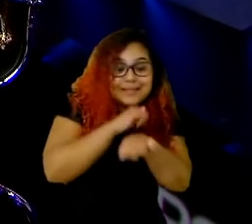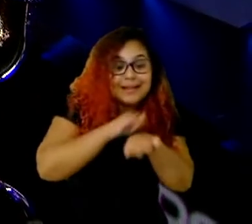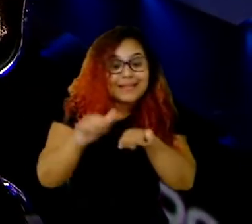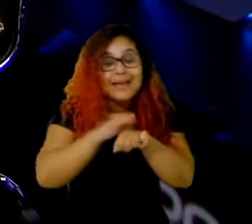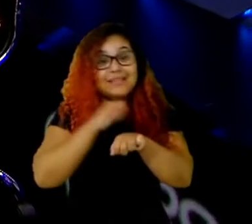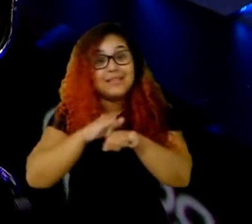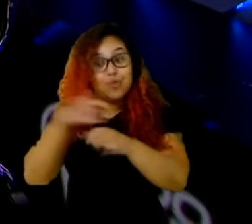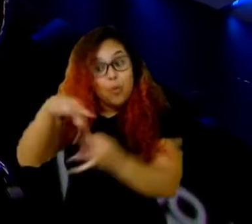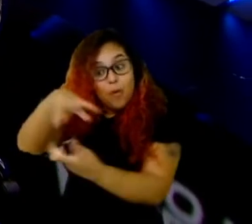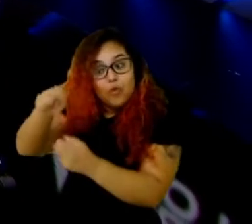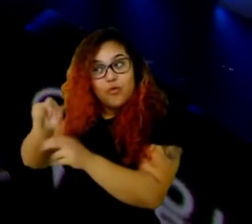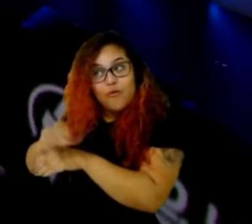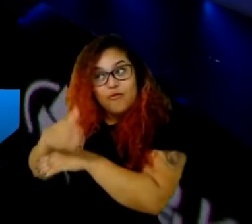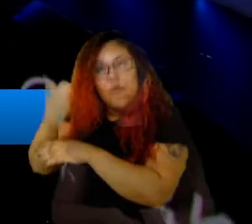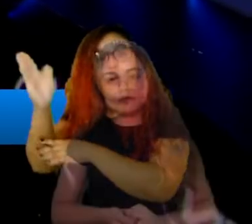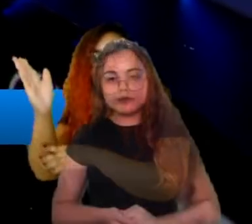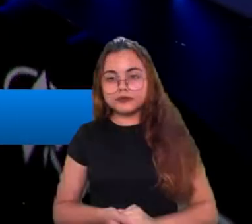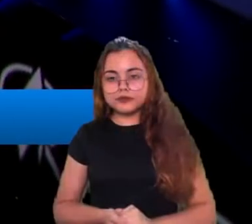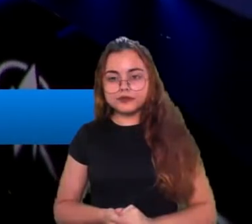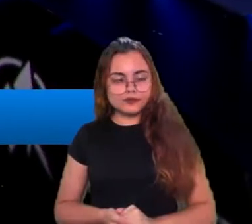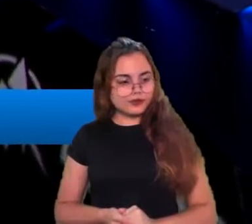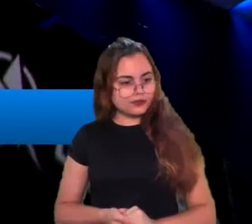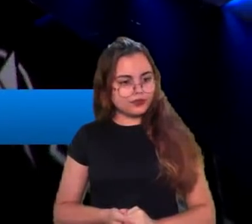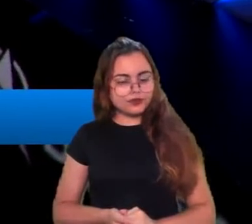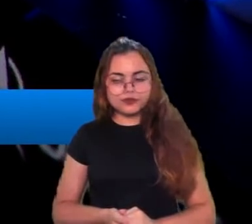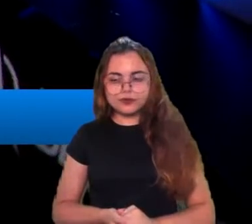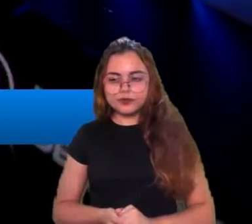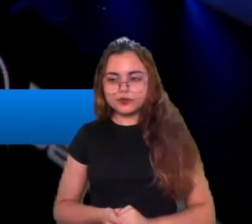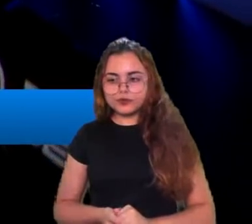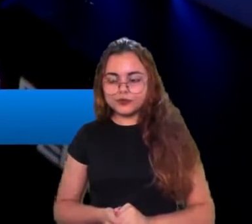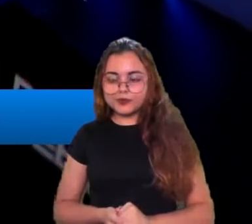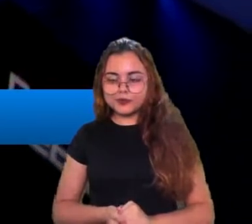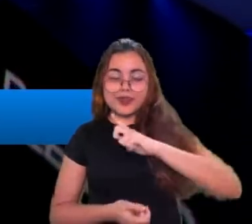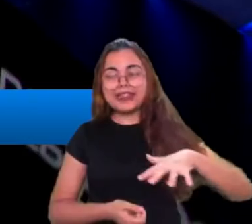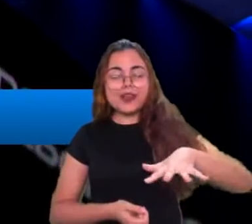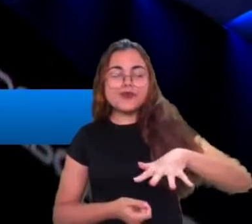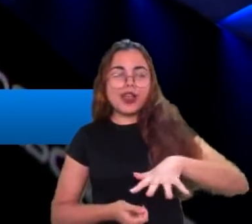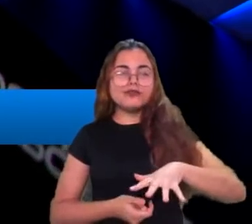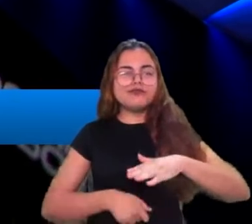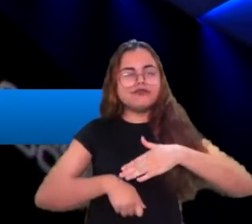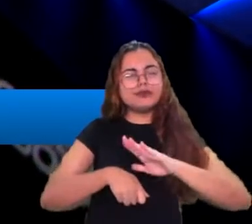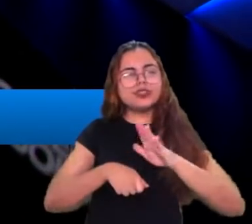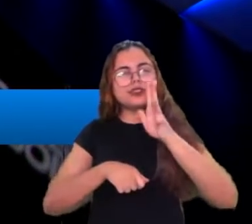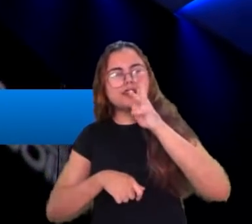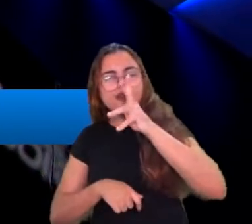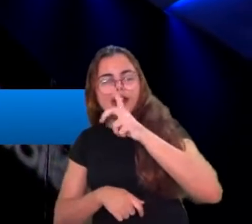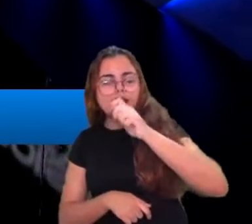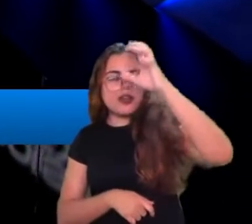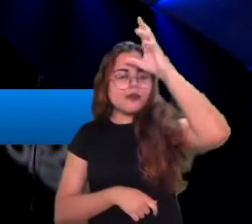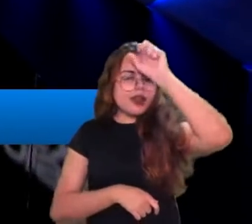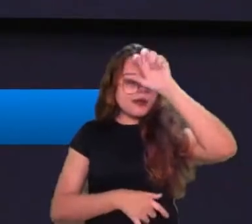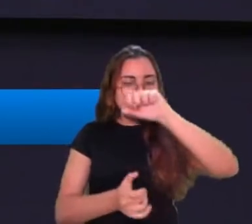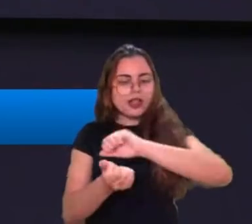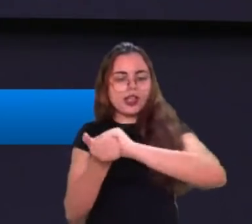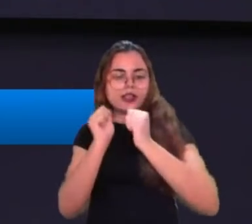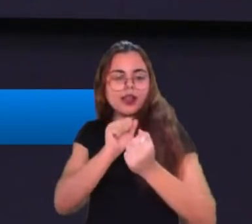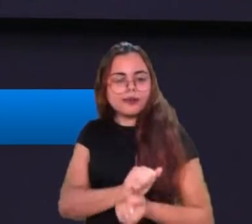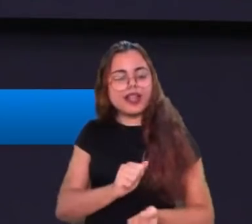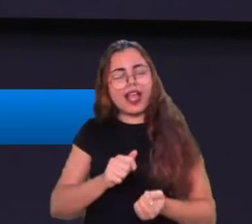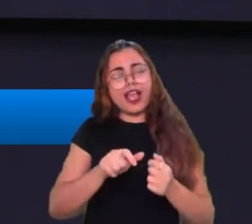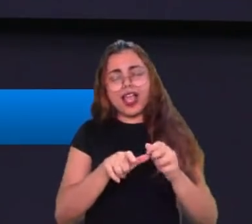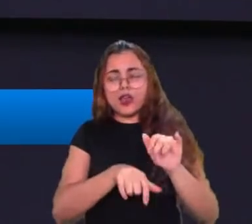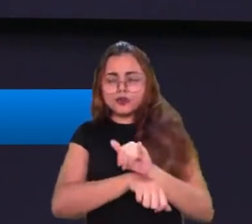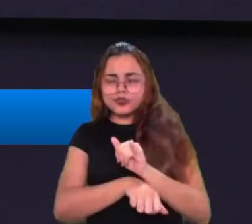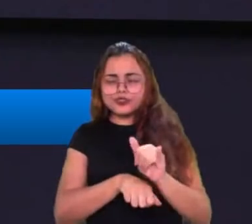uma região um pouco mais devagar pra aprender pra realmente adaptar né então, eu não sei mesmo que seja uma estratégia legítima